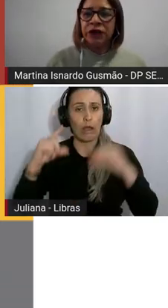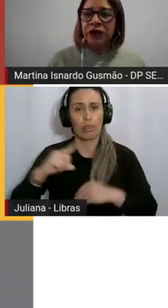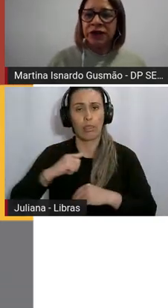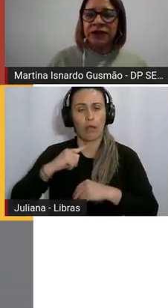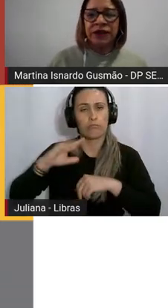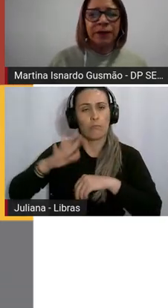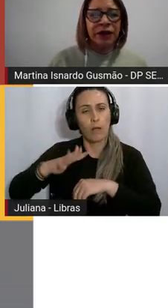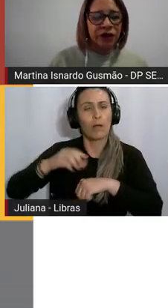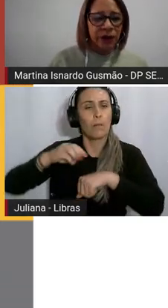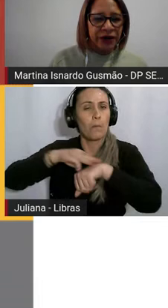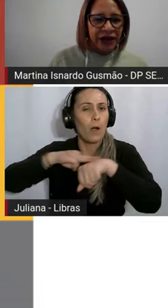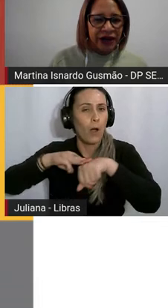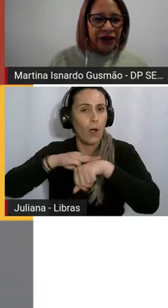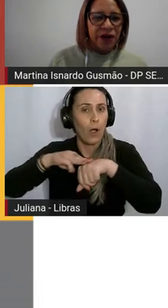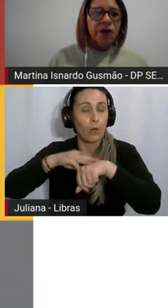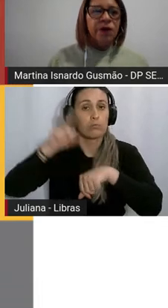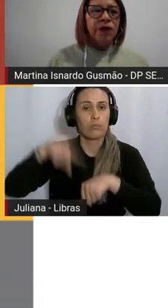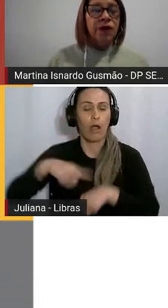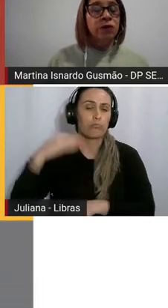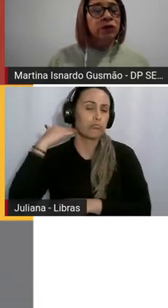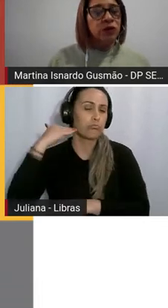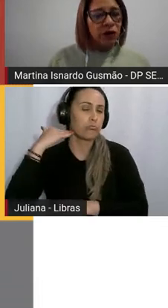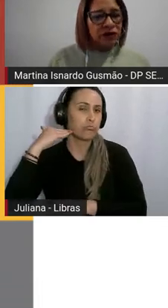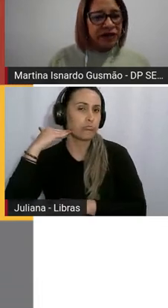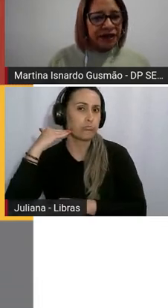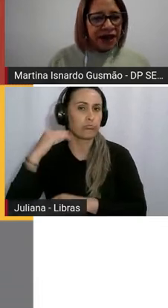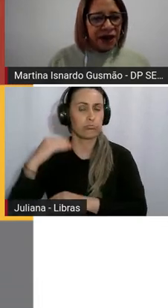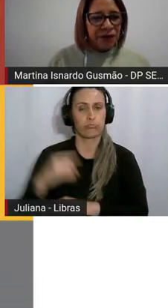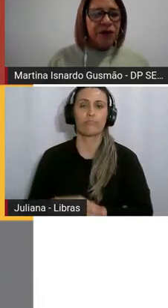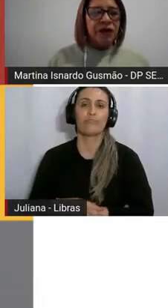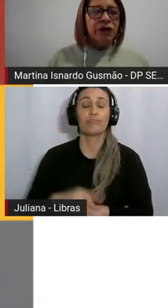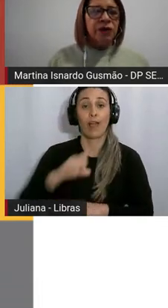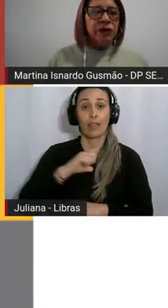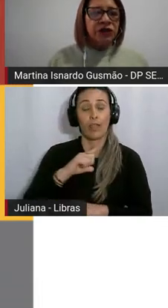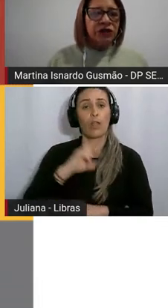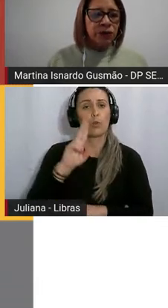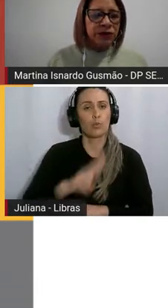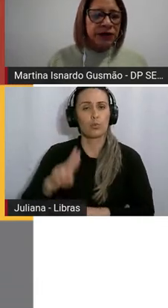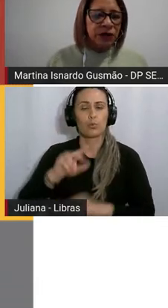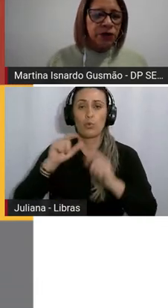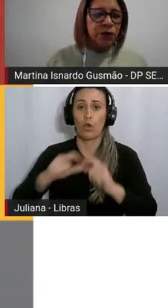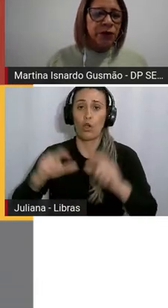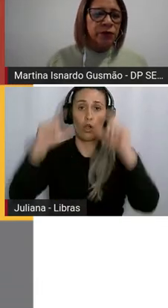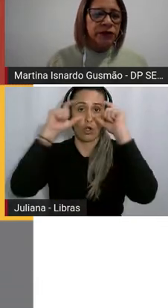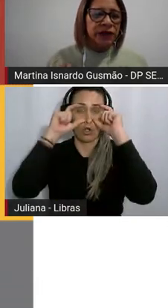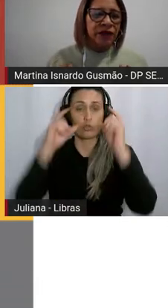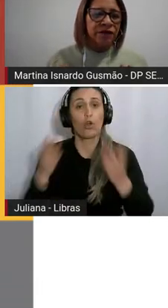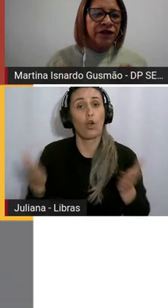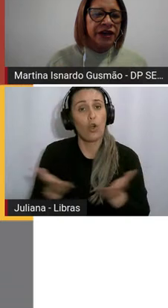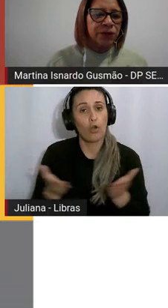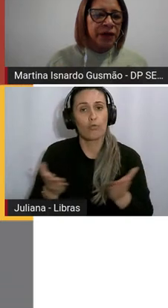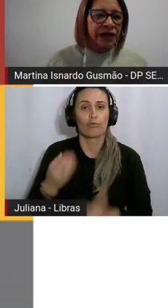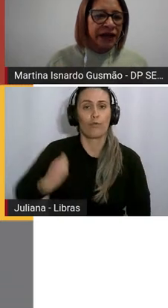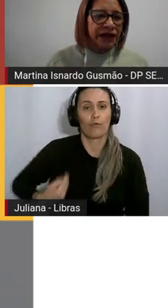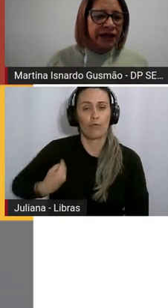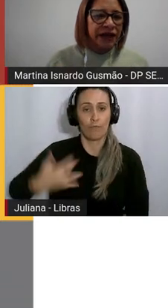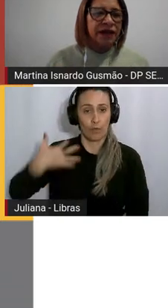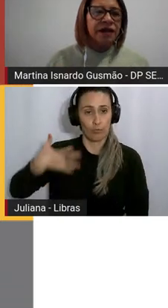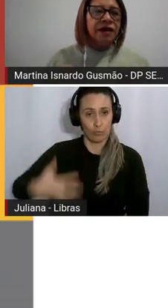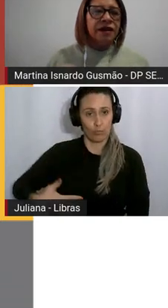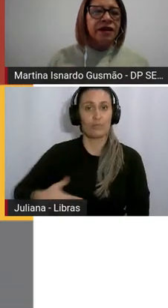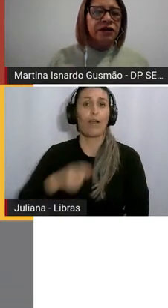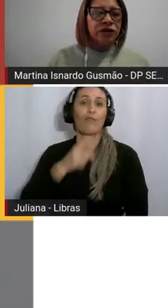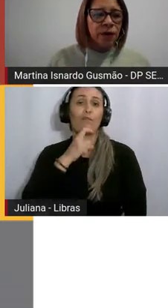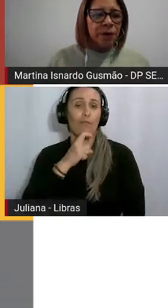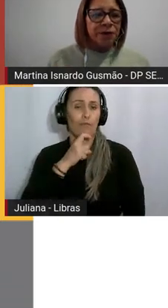e um pouquinho assim abaixo da orelha. Eu uso óculos de grau e hoje estou usando uma blusa verde bem clarinha